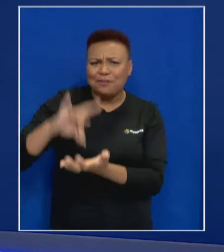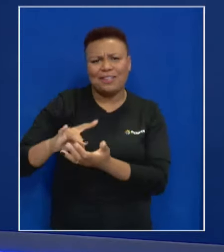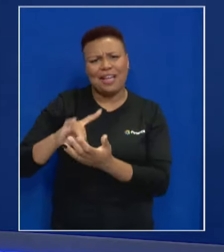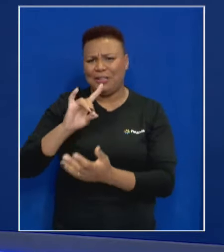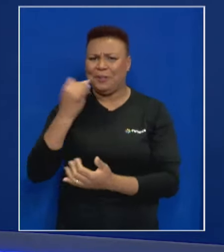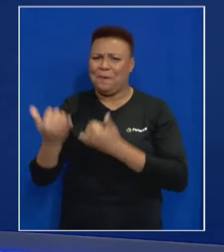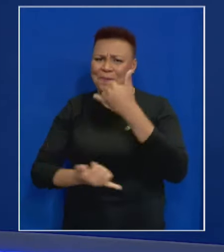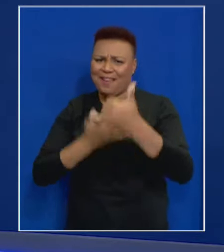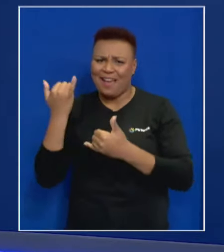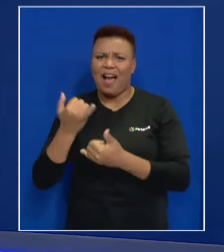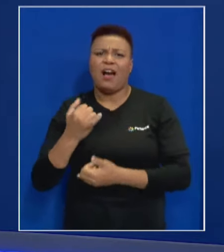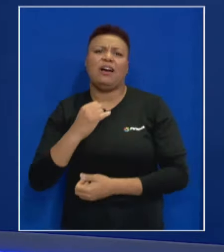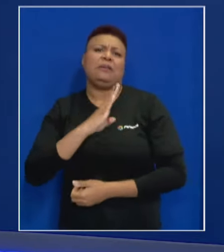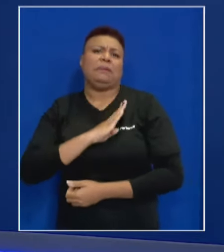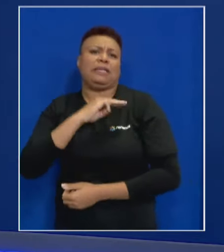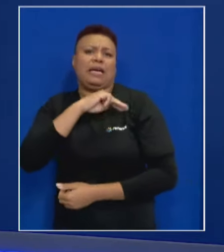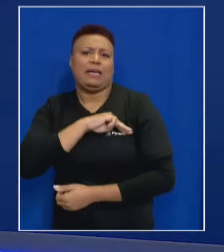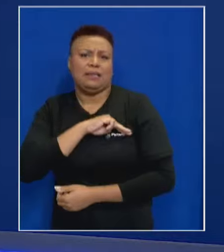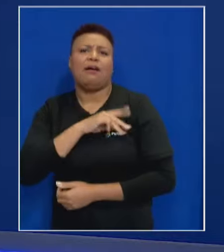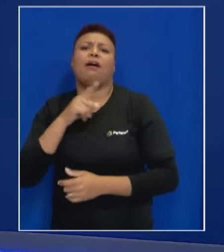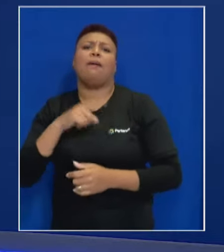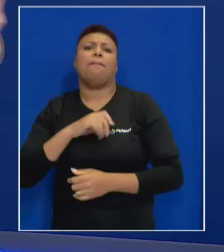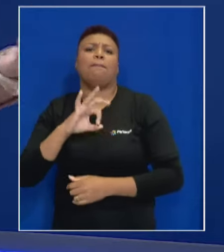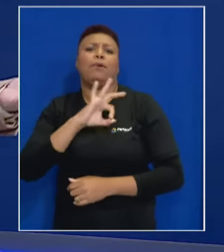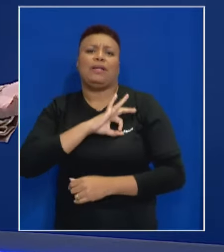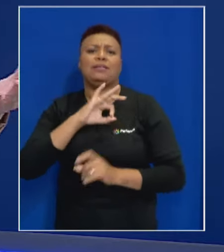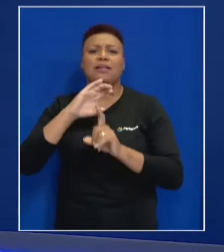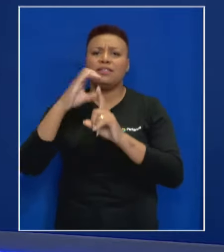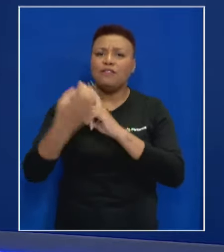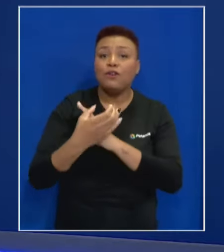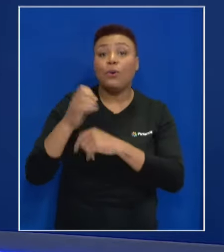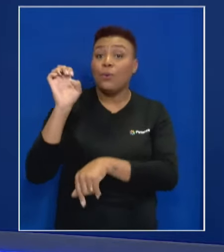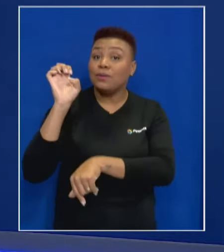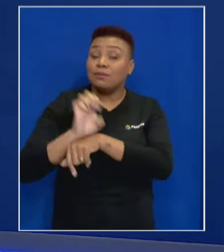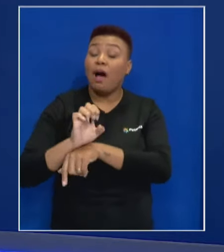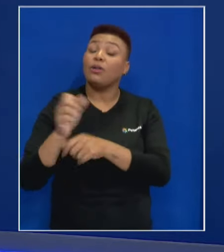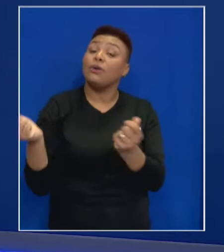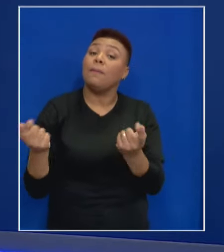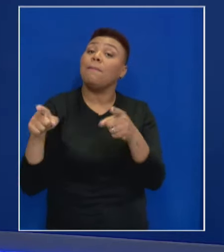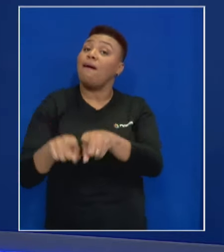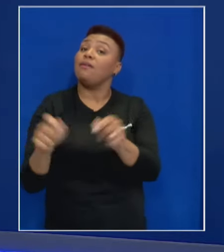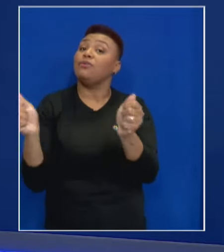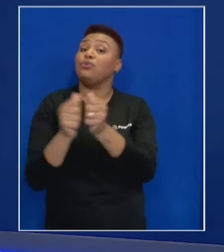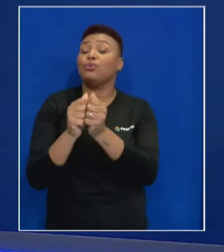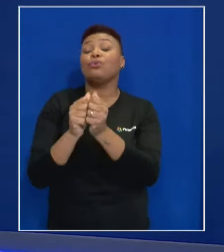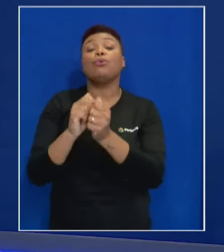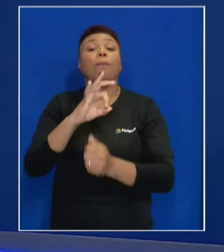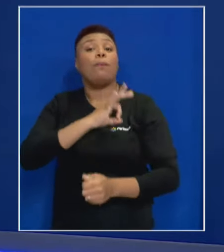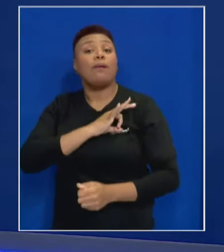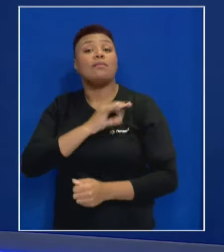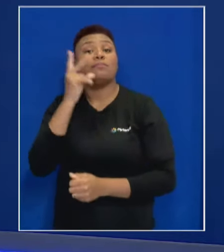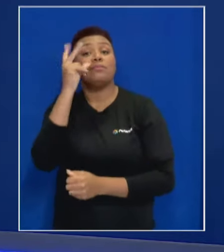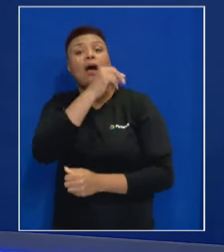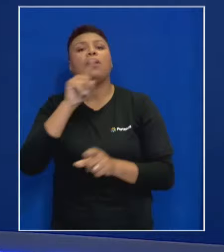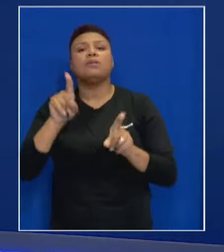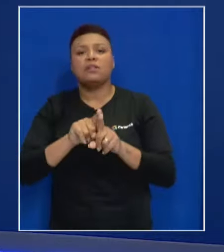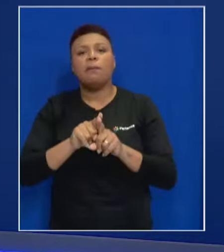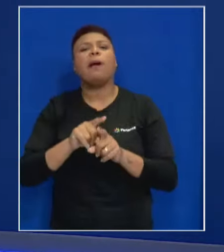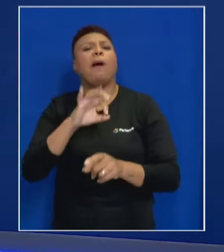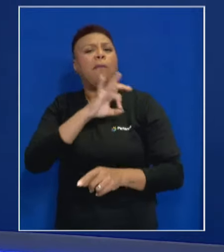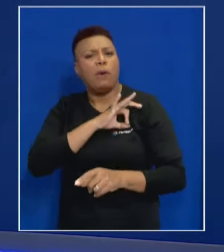brincadeira, Brigada Militar, Polícia Civil, a parte do Estado com a Guarda Municipal, com o poder da Guarda também